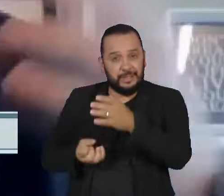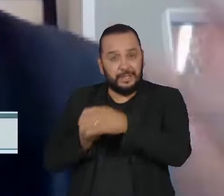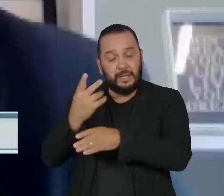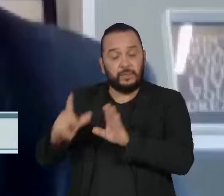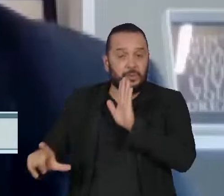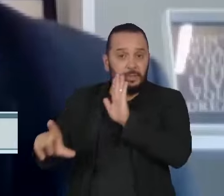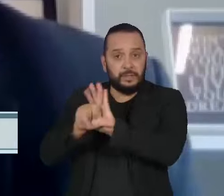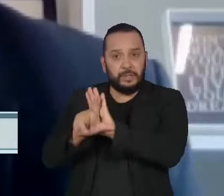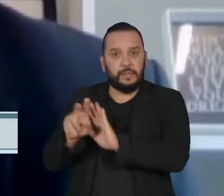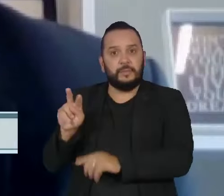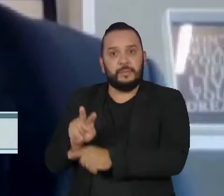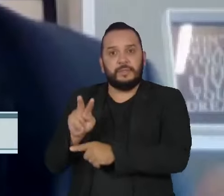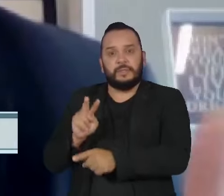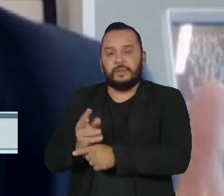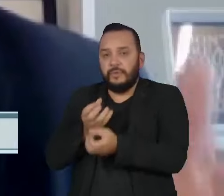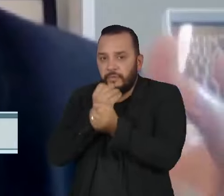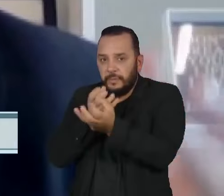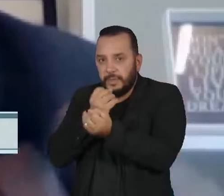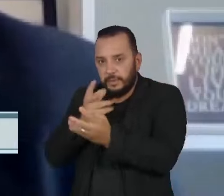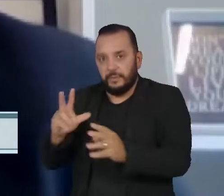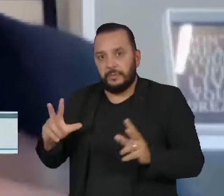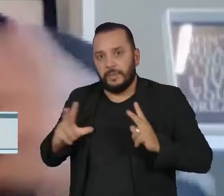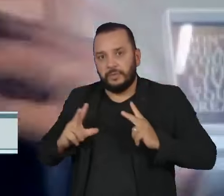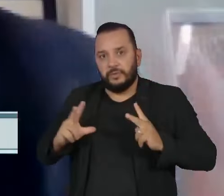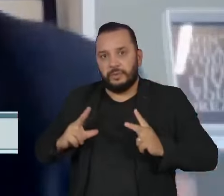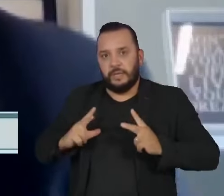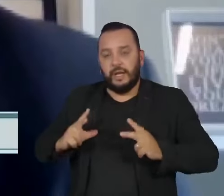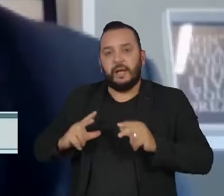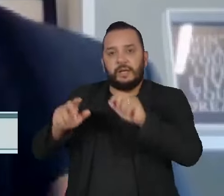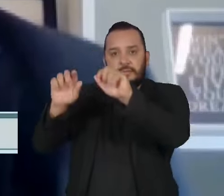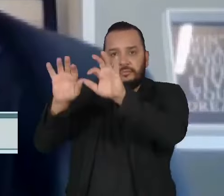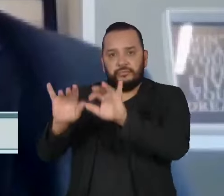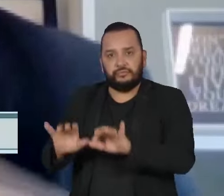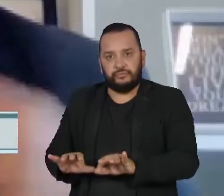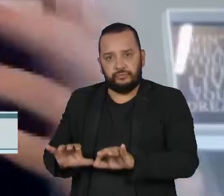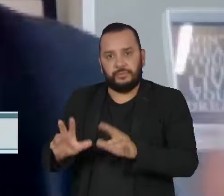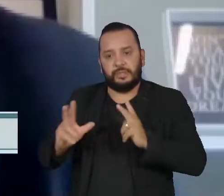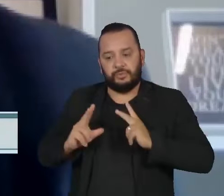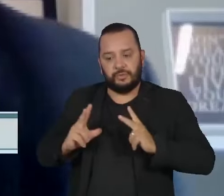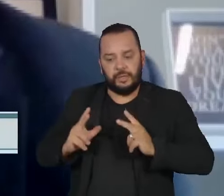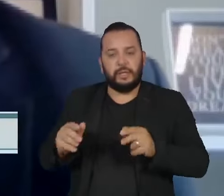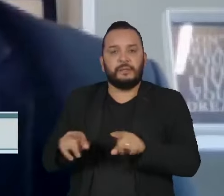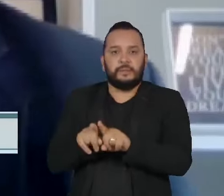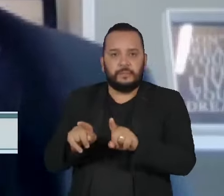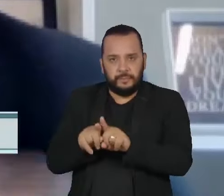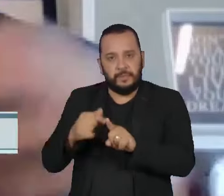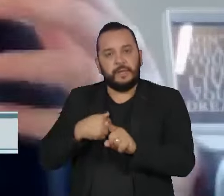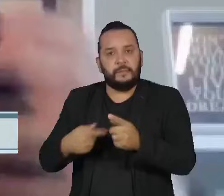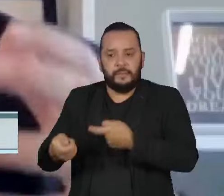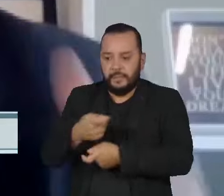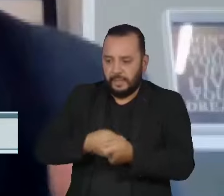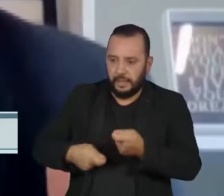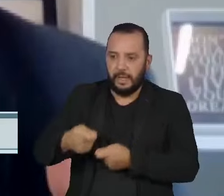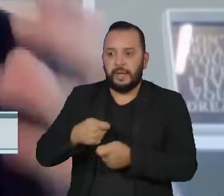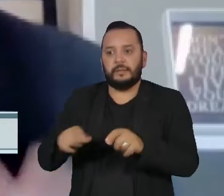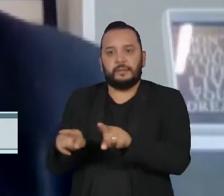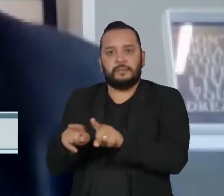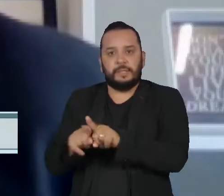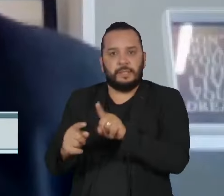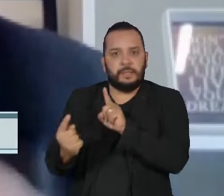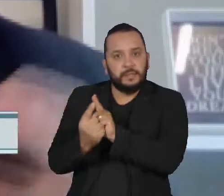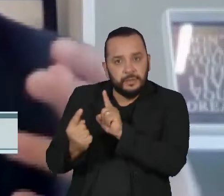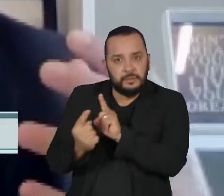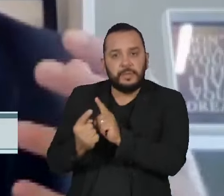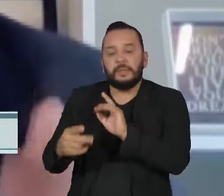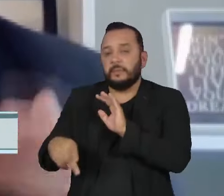proteção de dados pessoais, regulações de serviços digitais, mercados digitais e de governança de dados. Ela